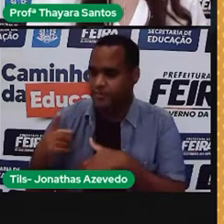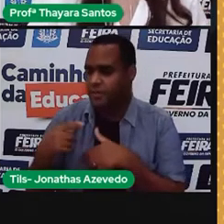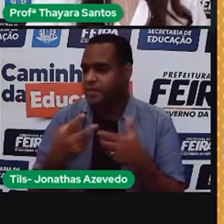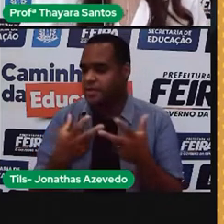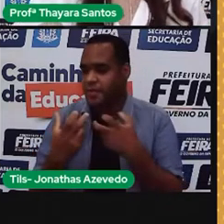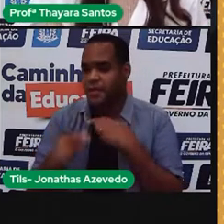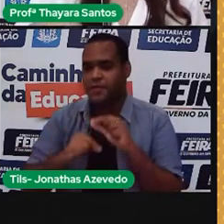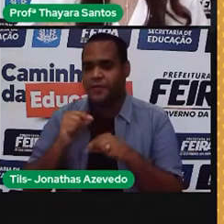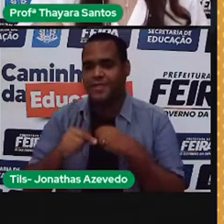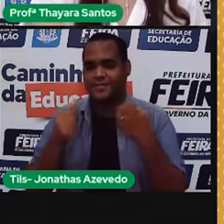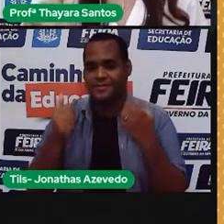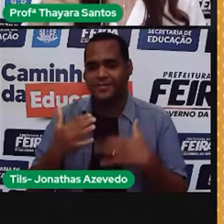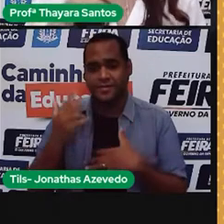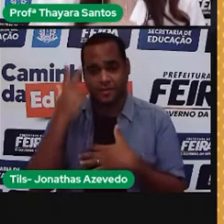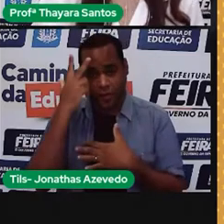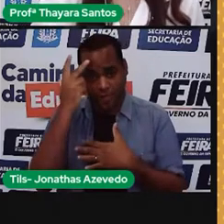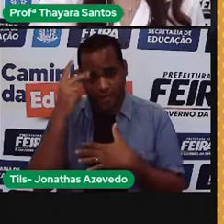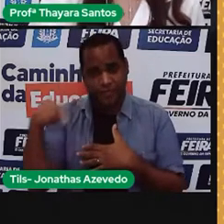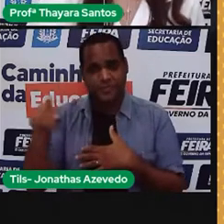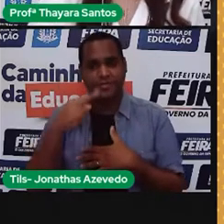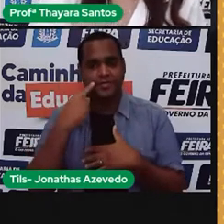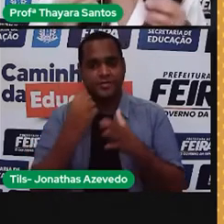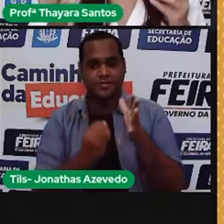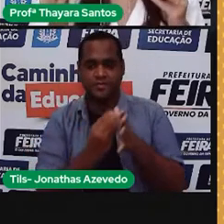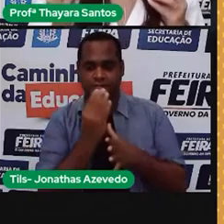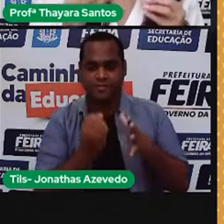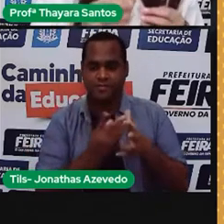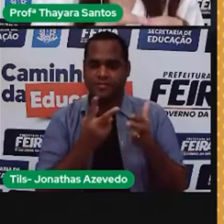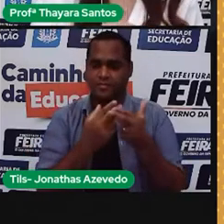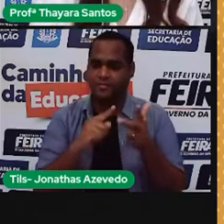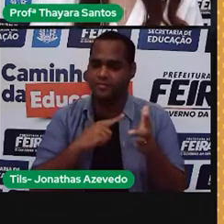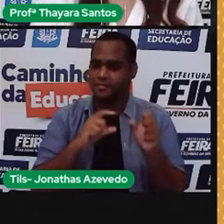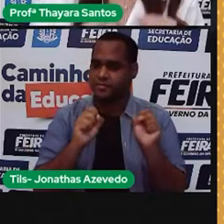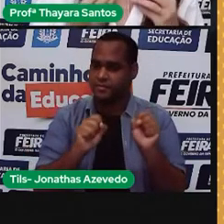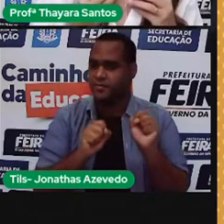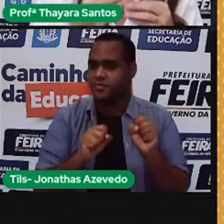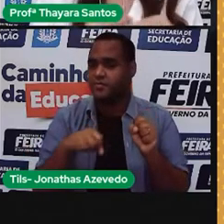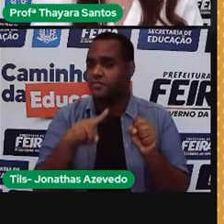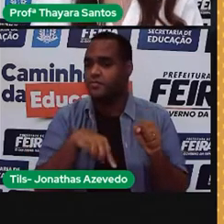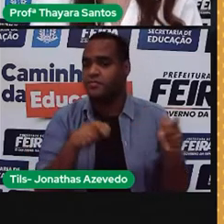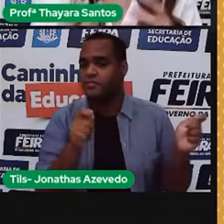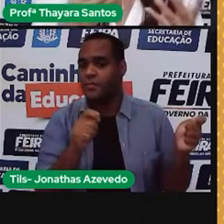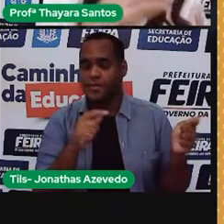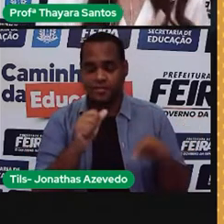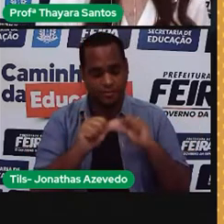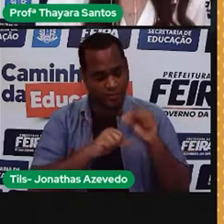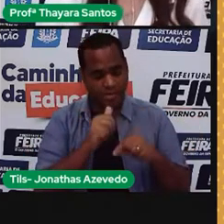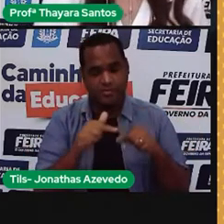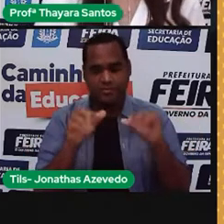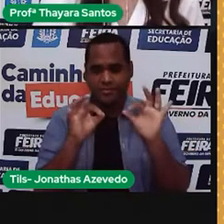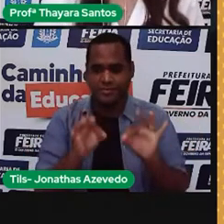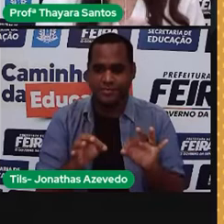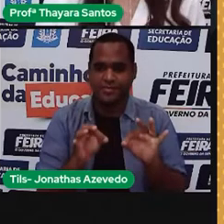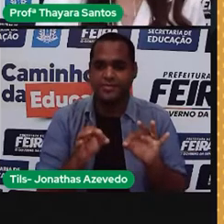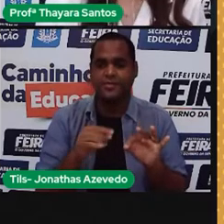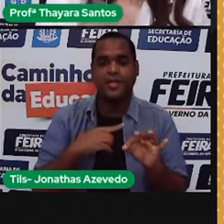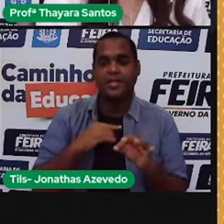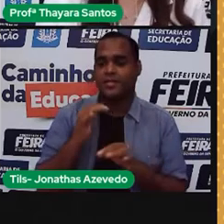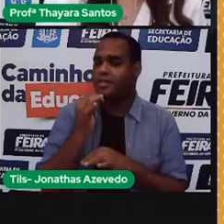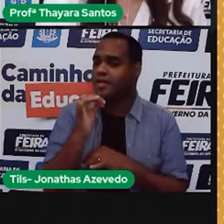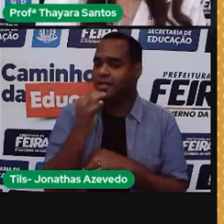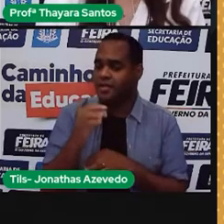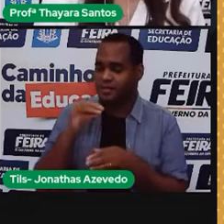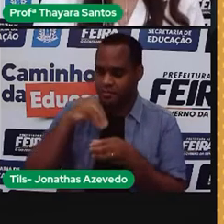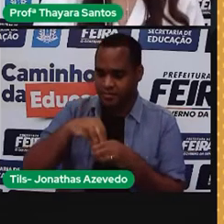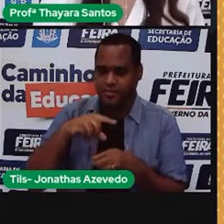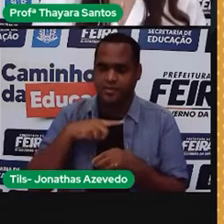ela faz esse movimento na turbina, gera energia mecânica e essa energia mecânica é transformada em energia elétrica lá no